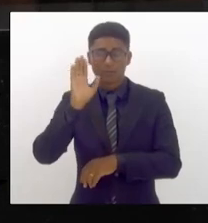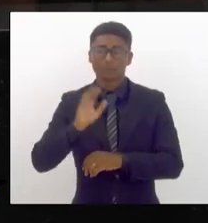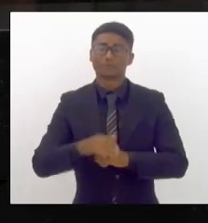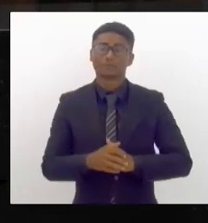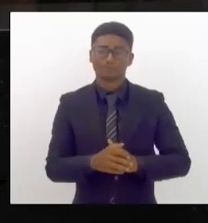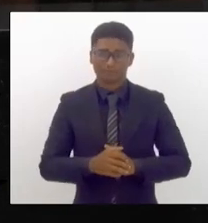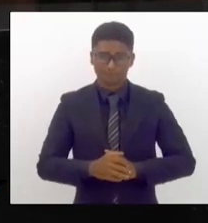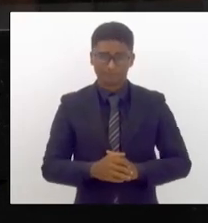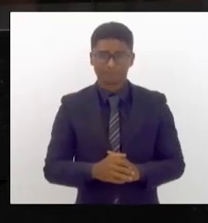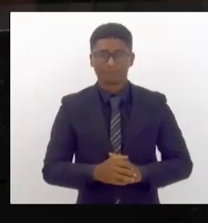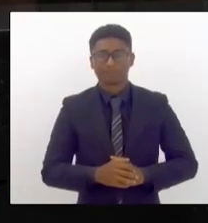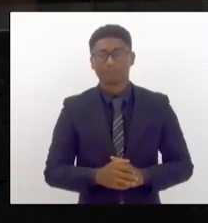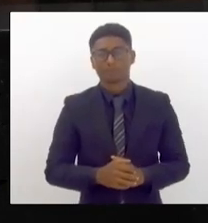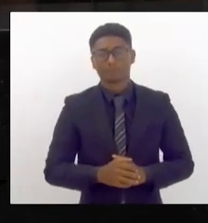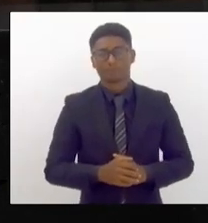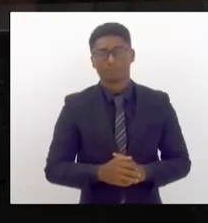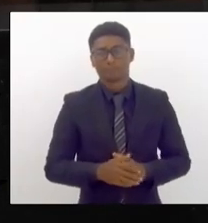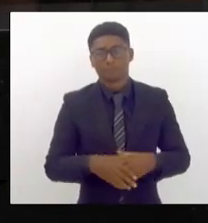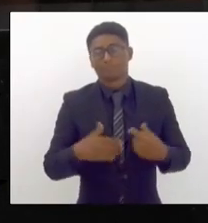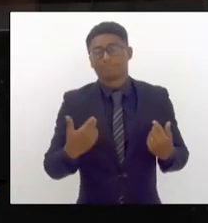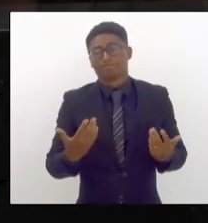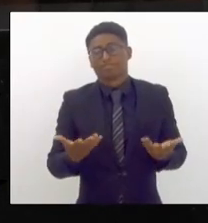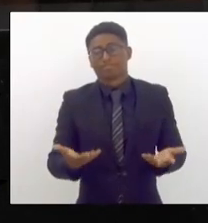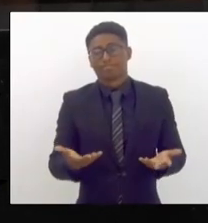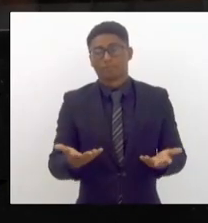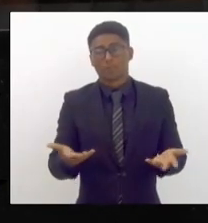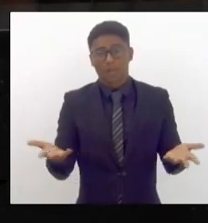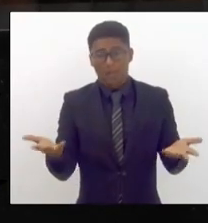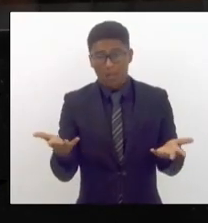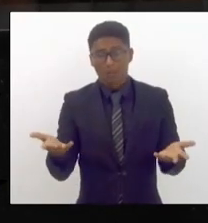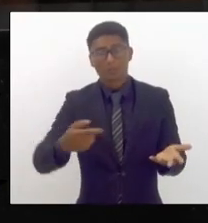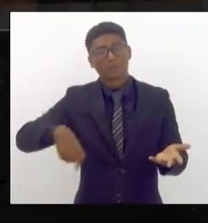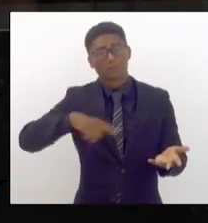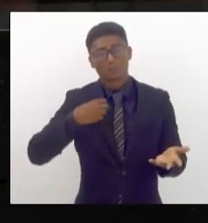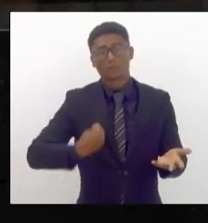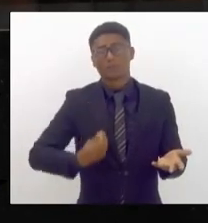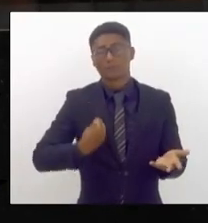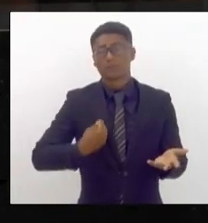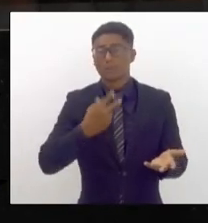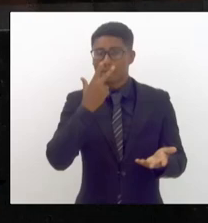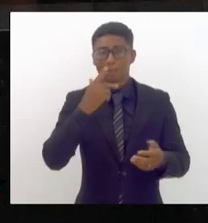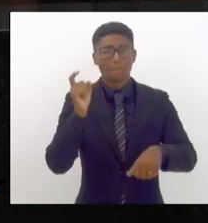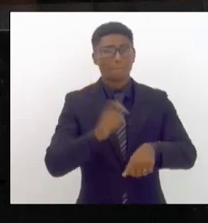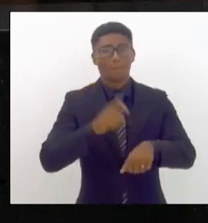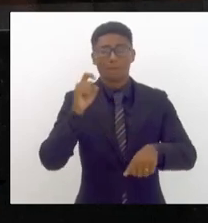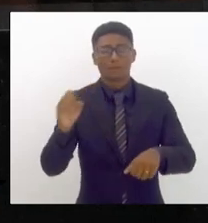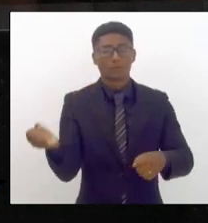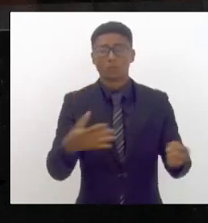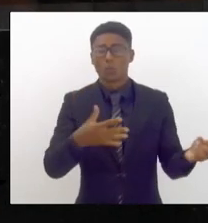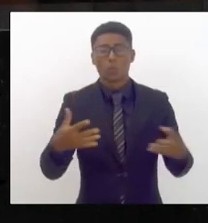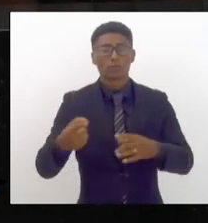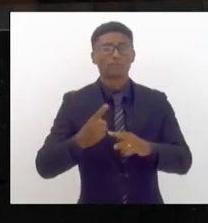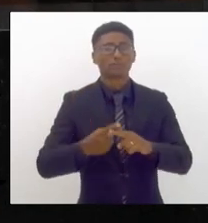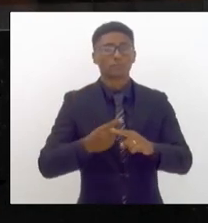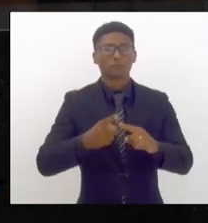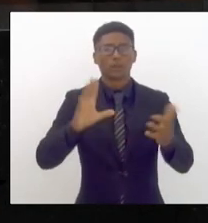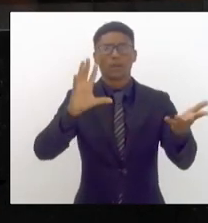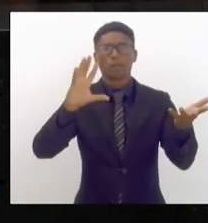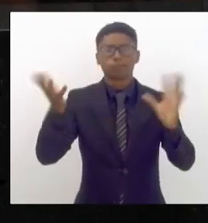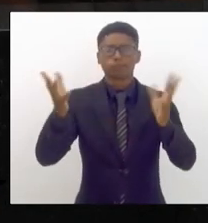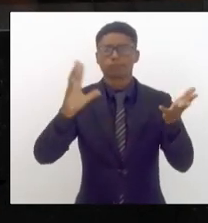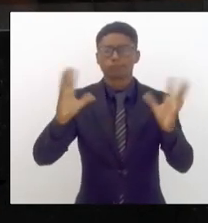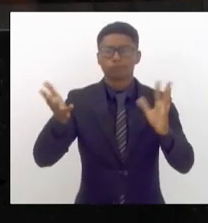foram a óbito nós estamos vivendo um novo momento momento de mudanças climáticas aquecimento